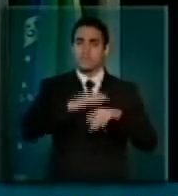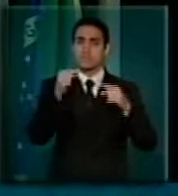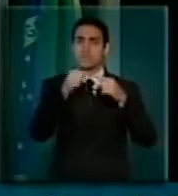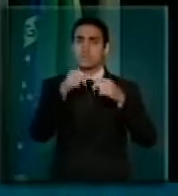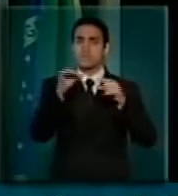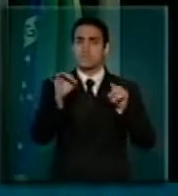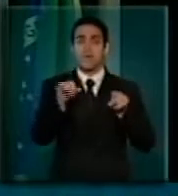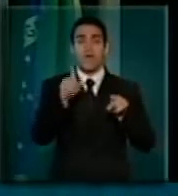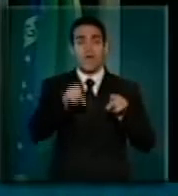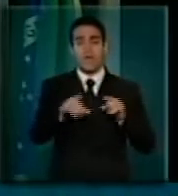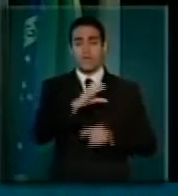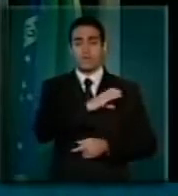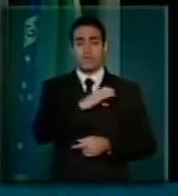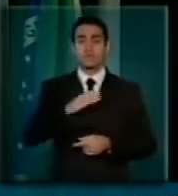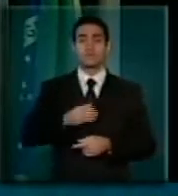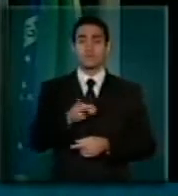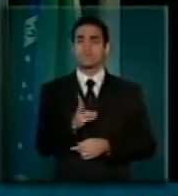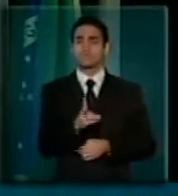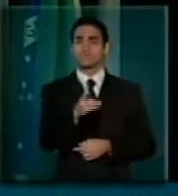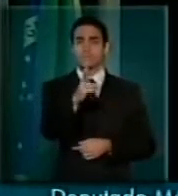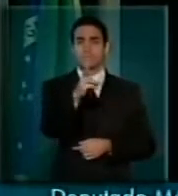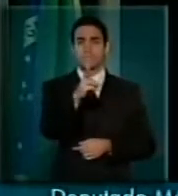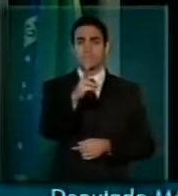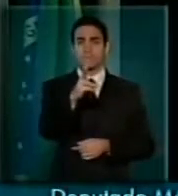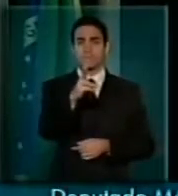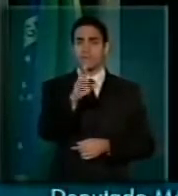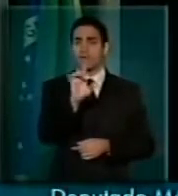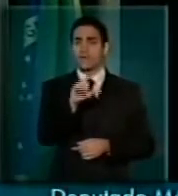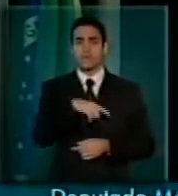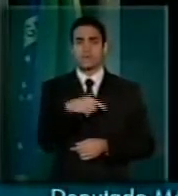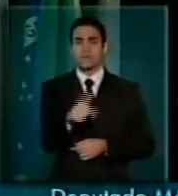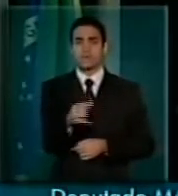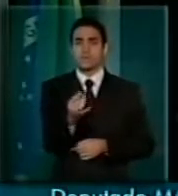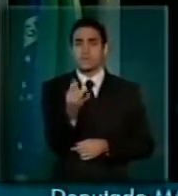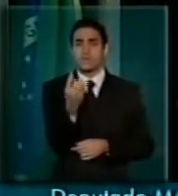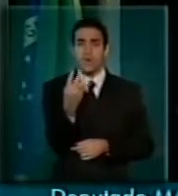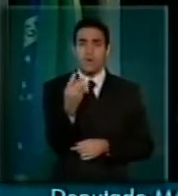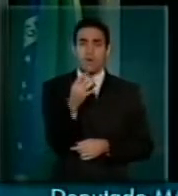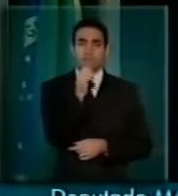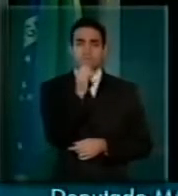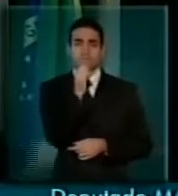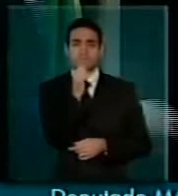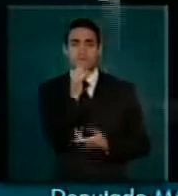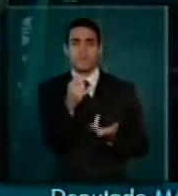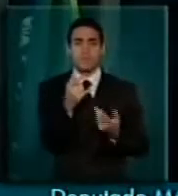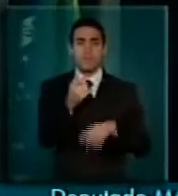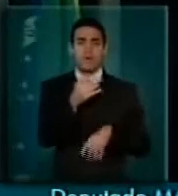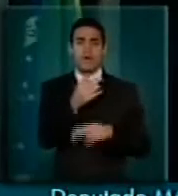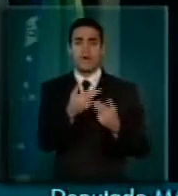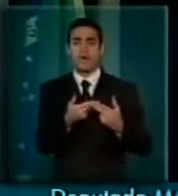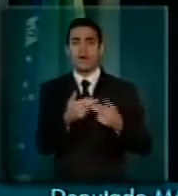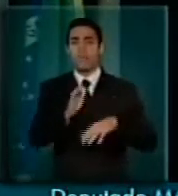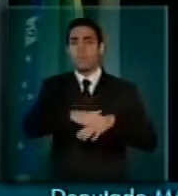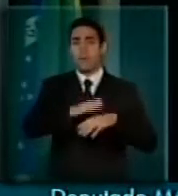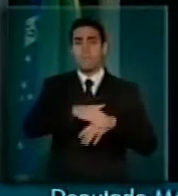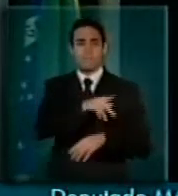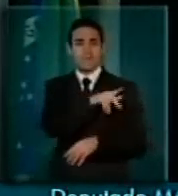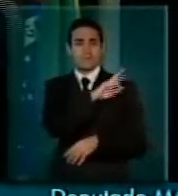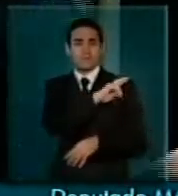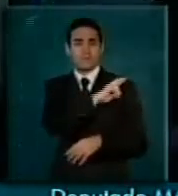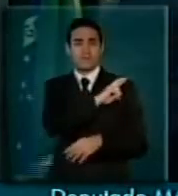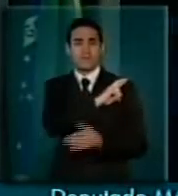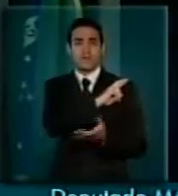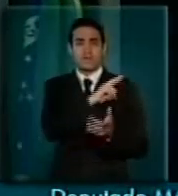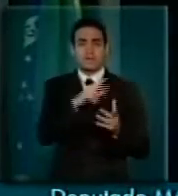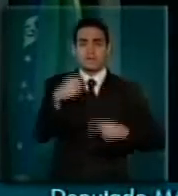permanente que não tem apenas a função e a tarefa de